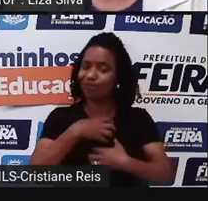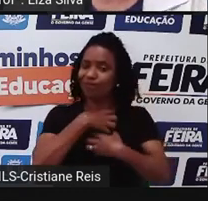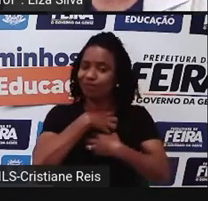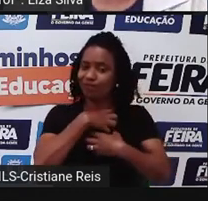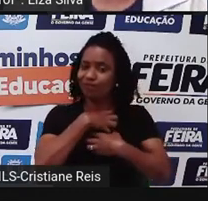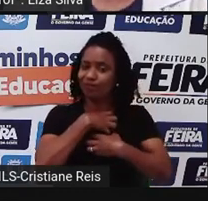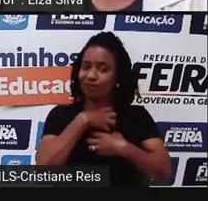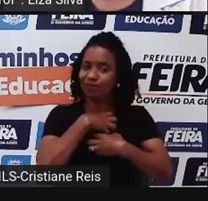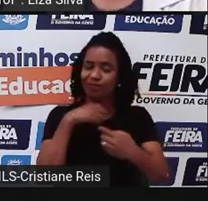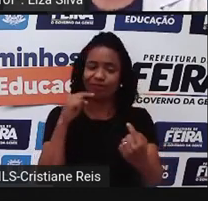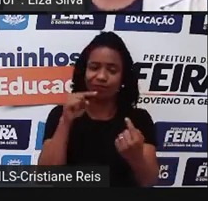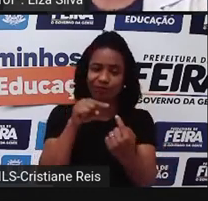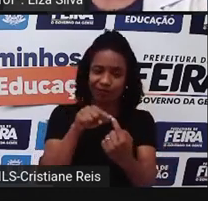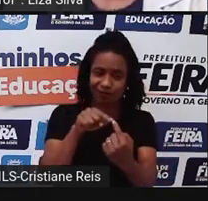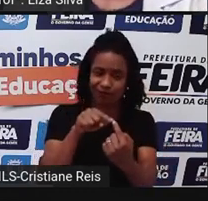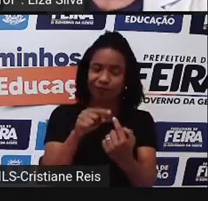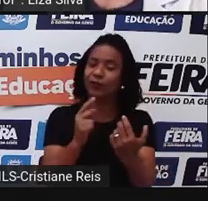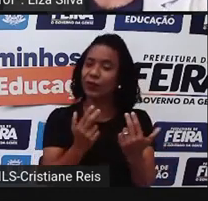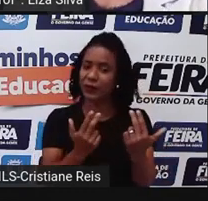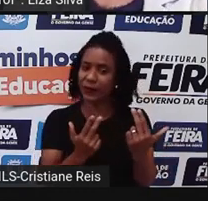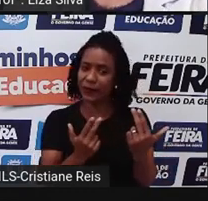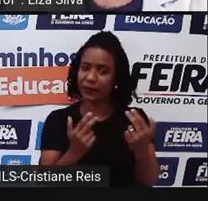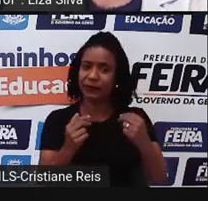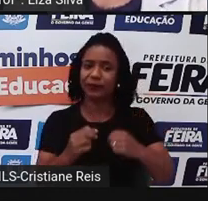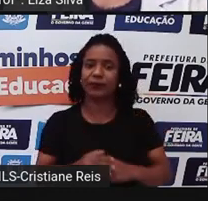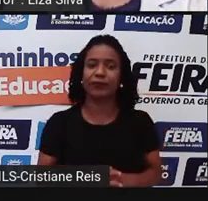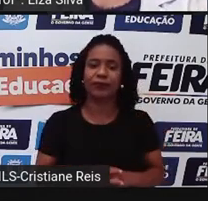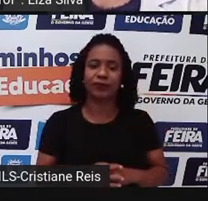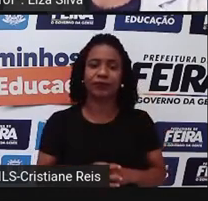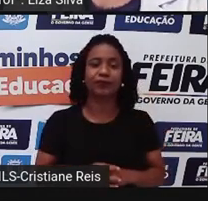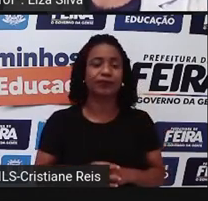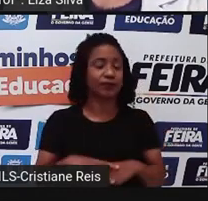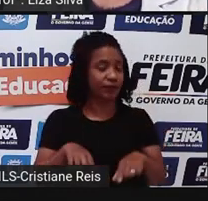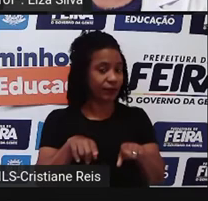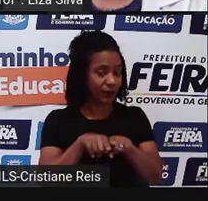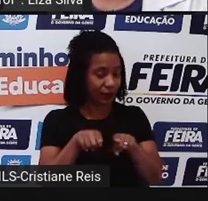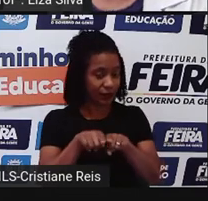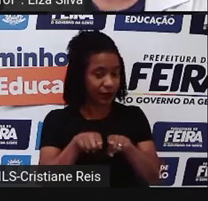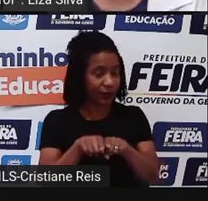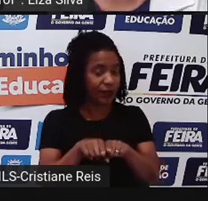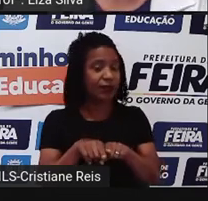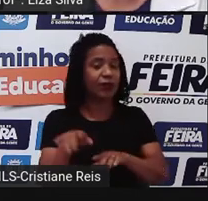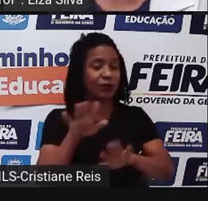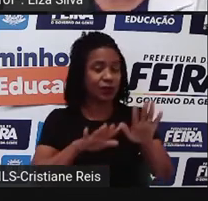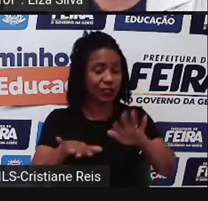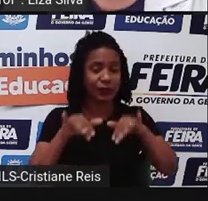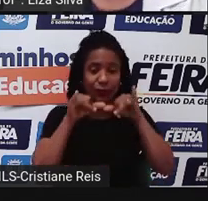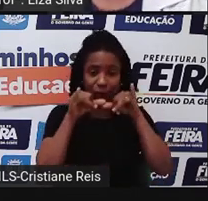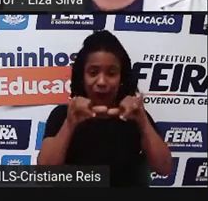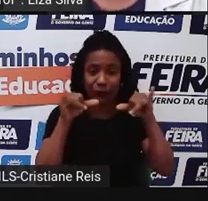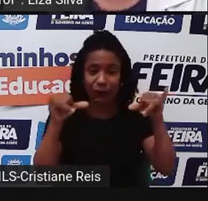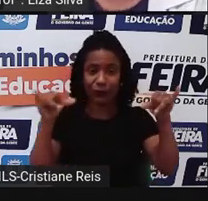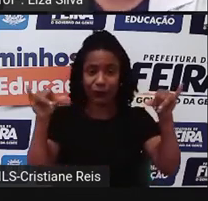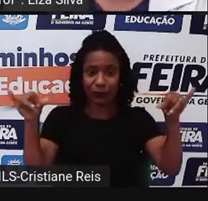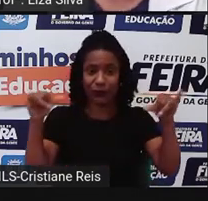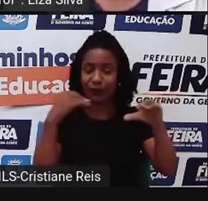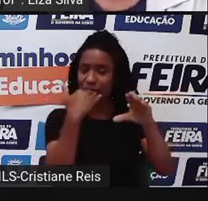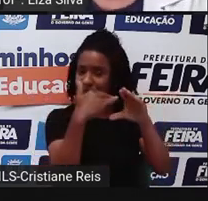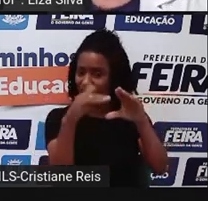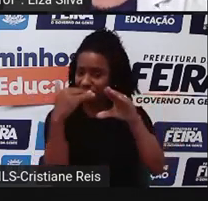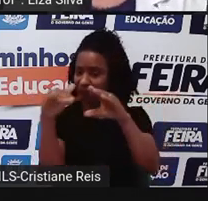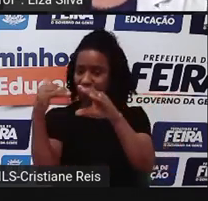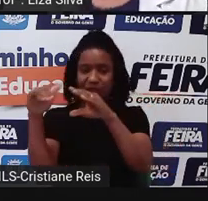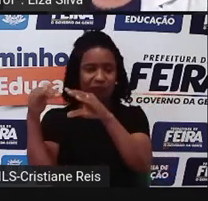que o emoticon passa. Evite enviar mensagens de propagandas não solicitadas, isso é desagradável,